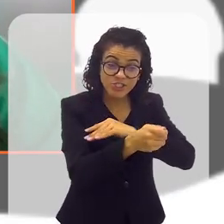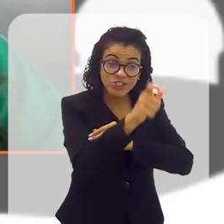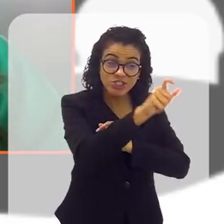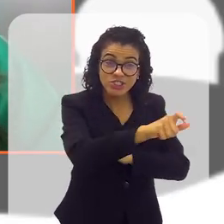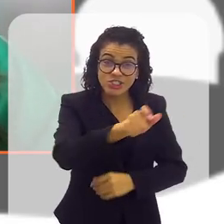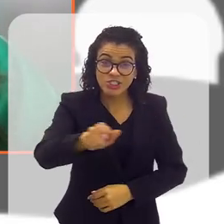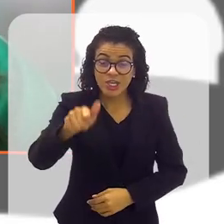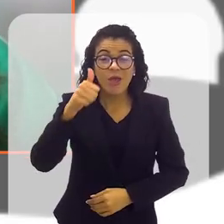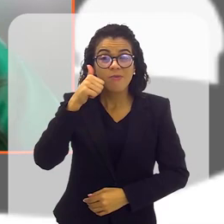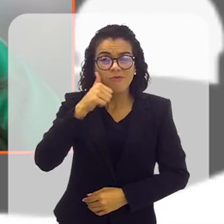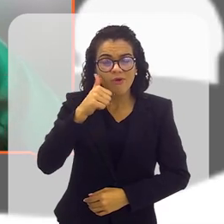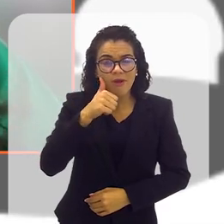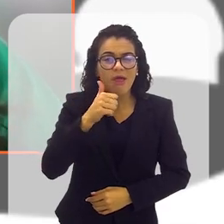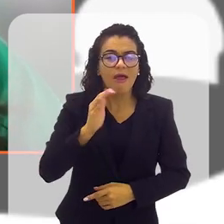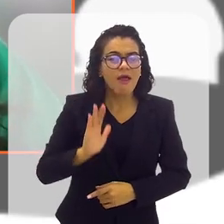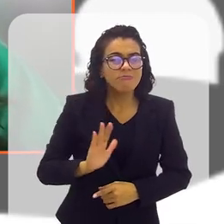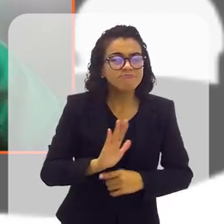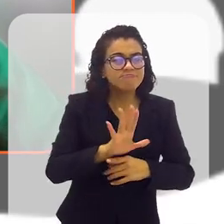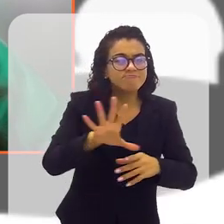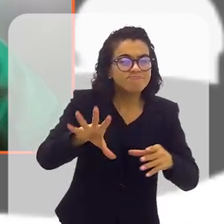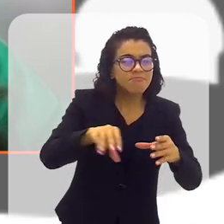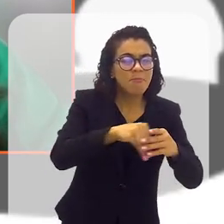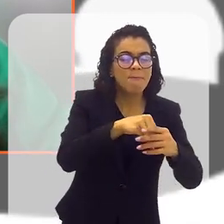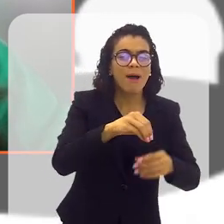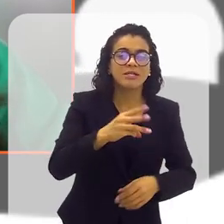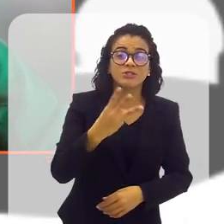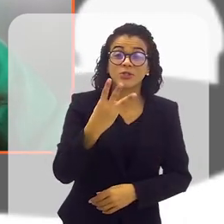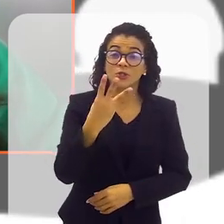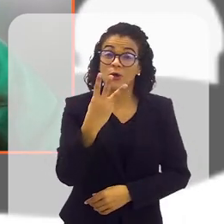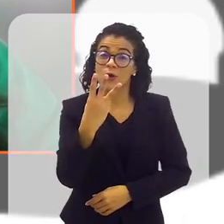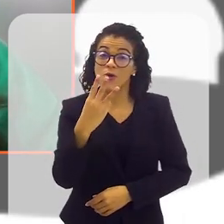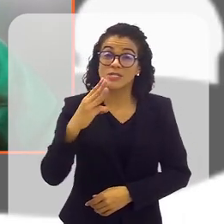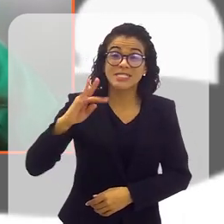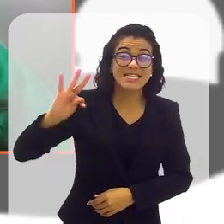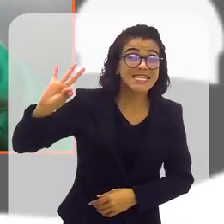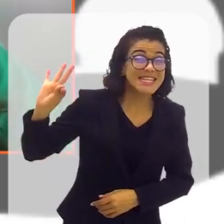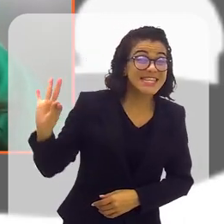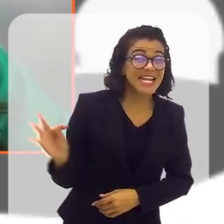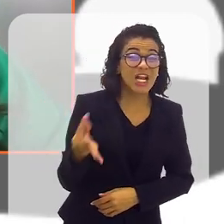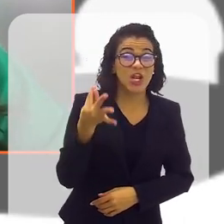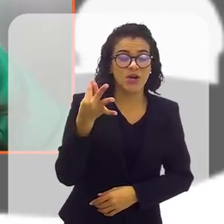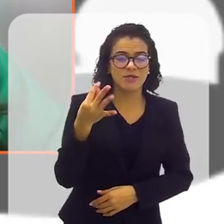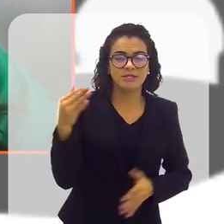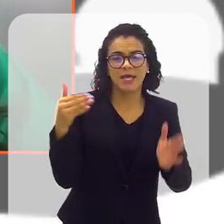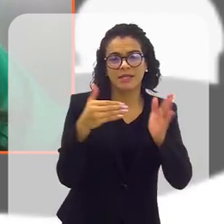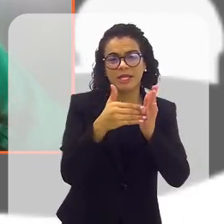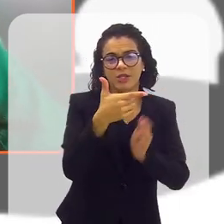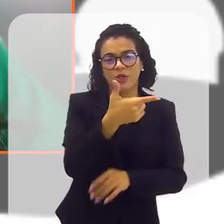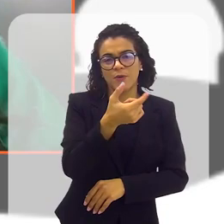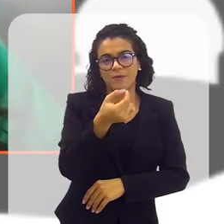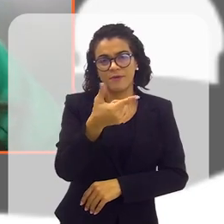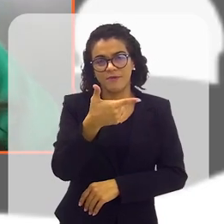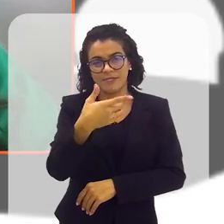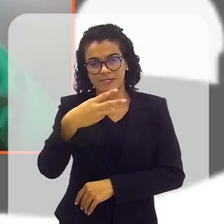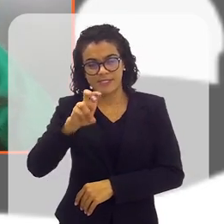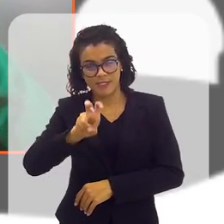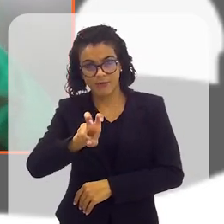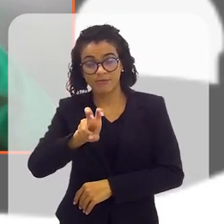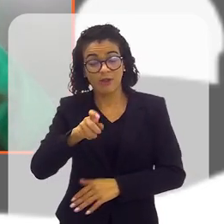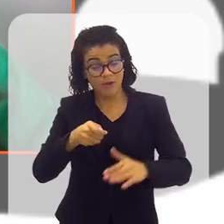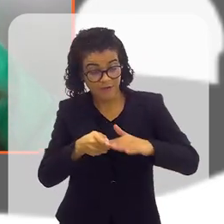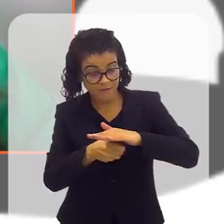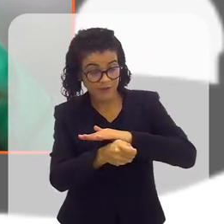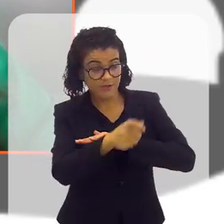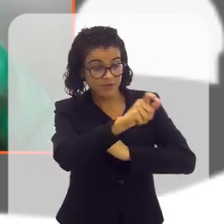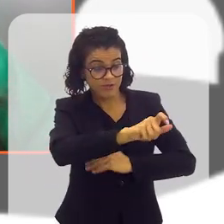em mulheres é acrescentar aí mais de 12 trilhões ao PIB até 2025, né?